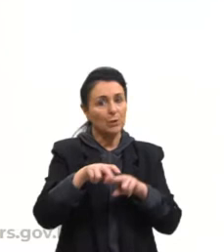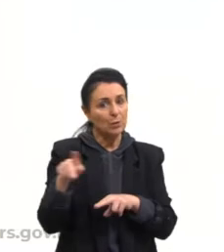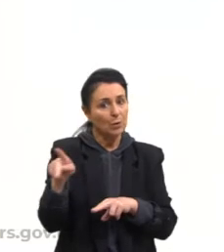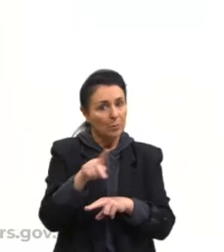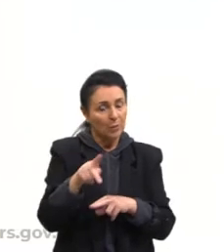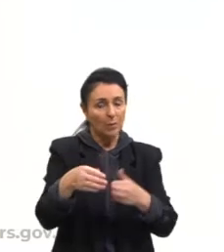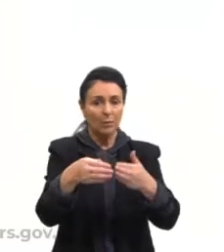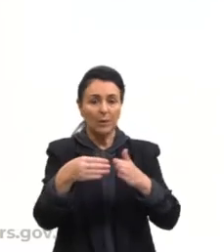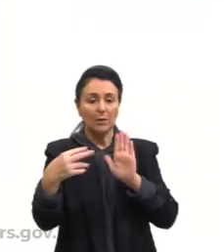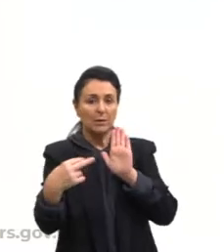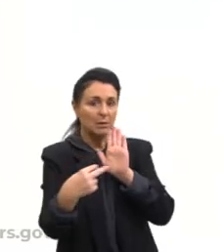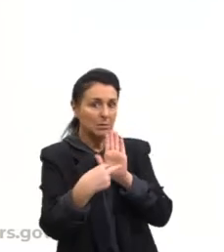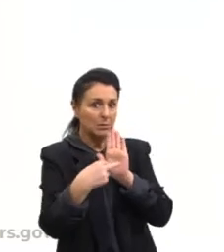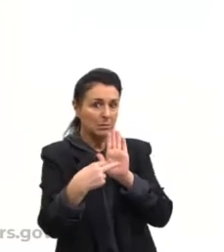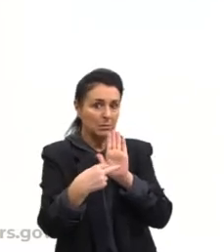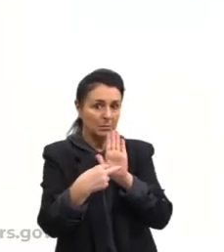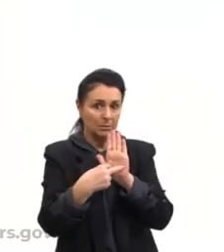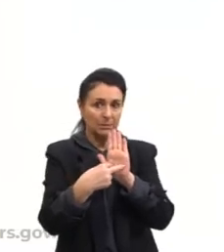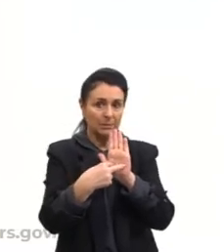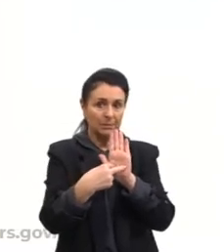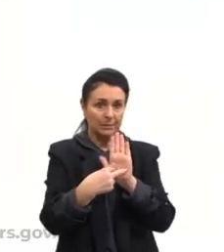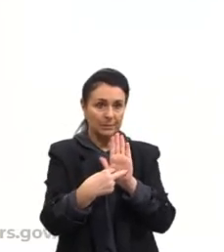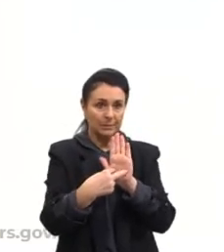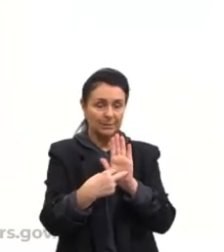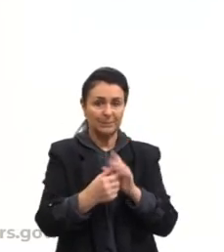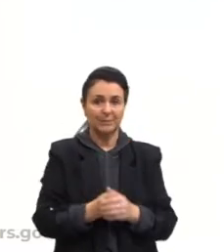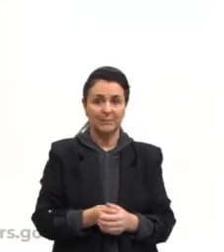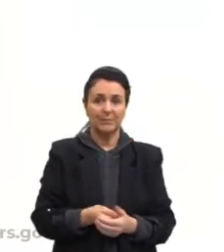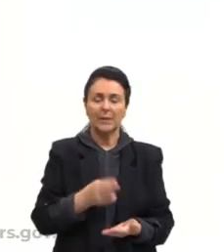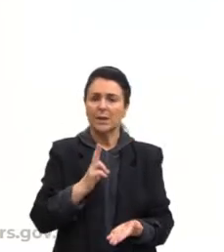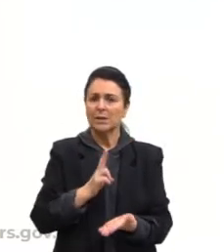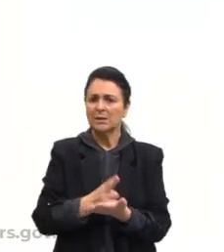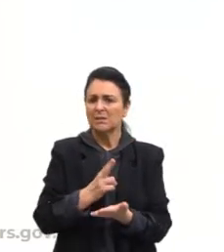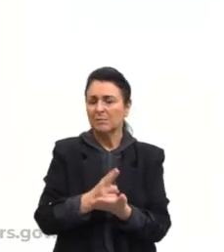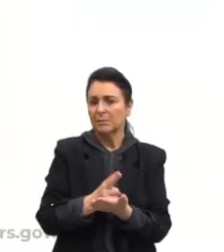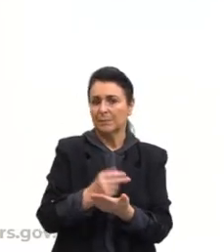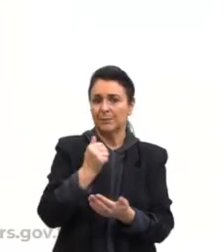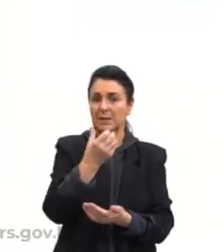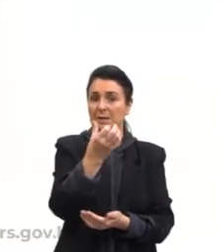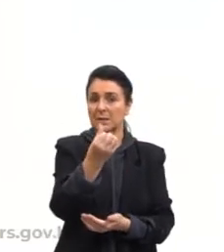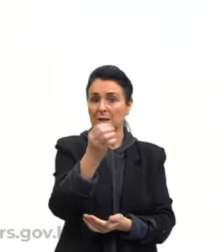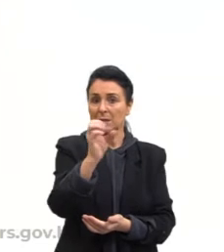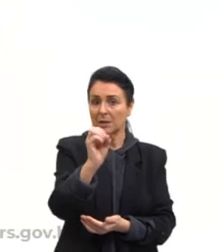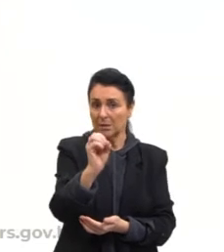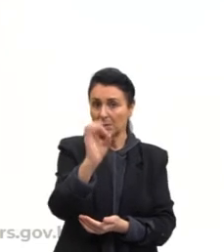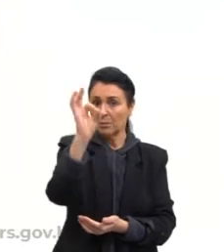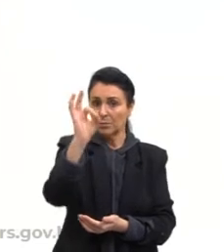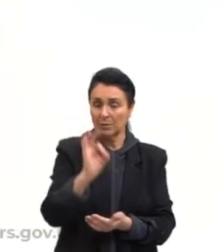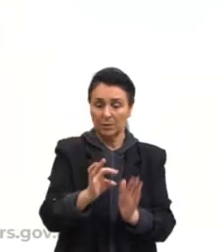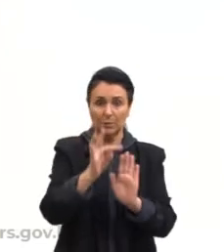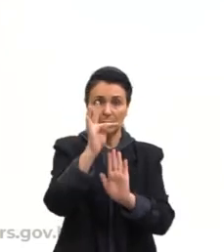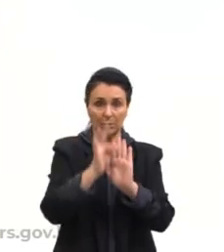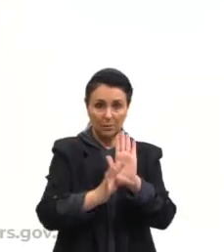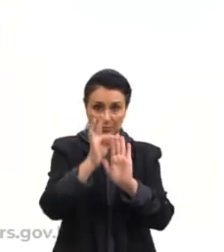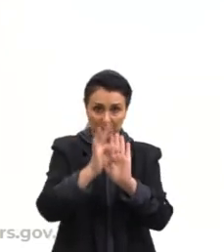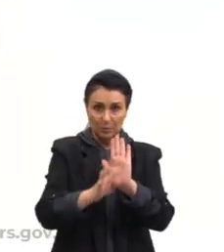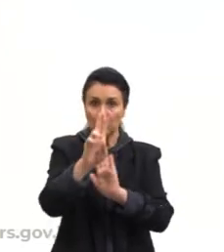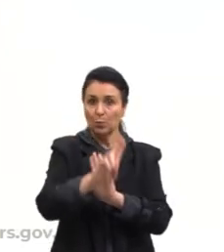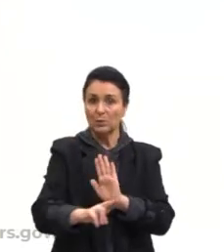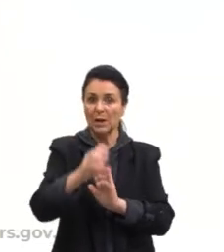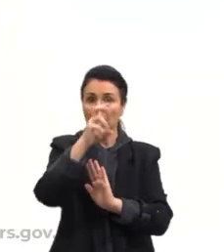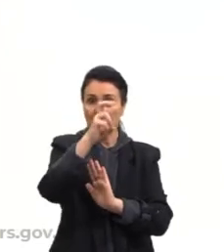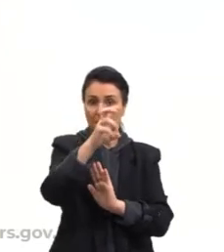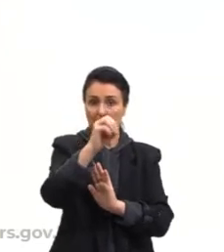a esse aspecto aí. Ok, pessoal? Cerca de 60% dos textos são formados pelas 500 palavras mais comuns.